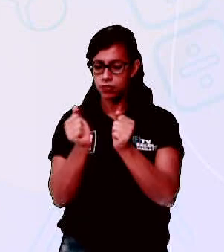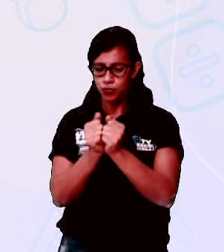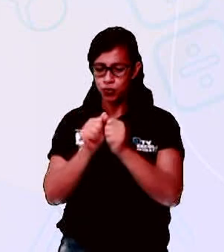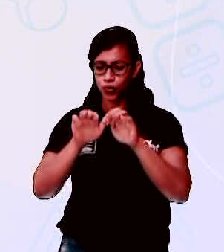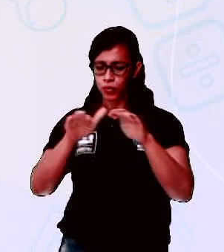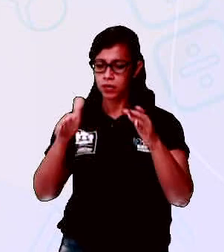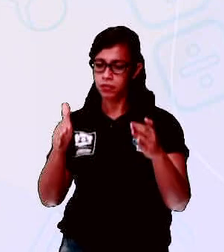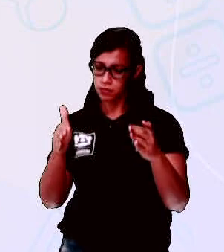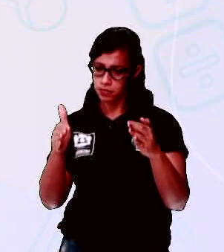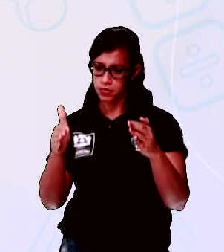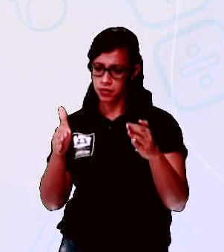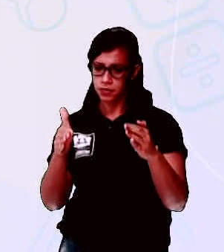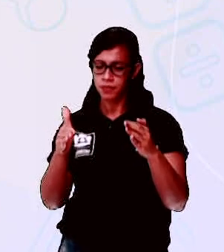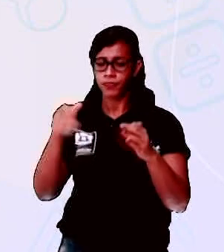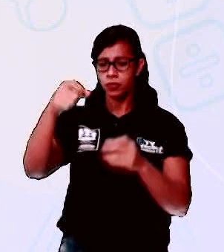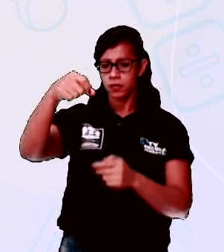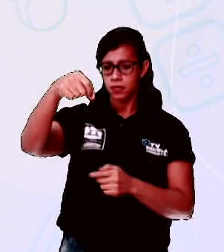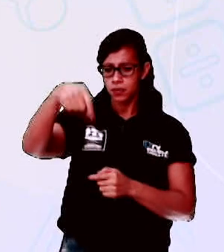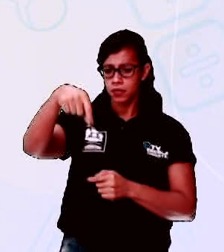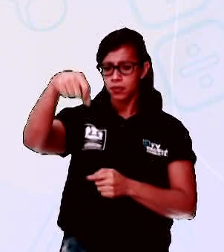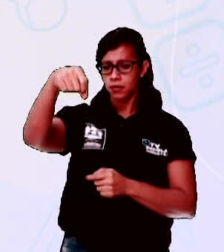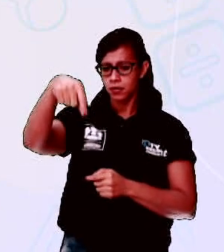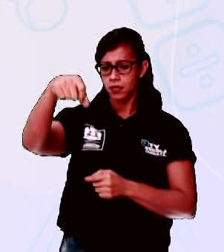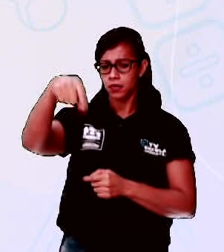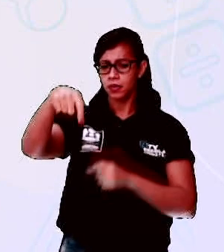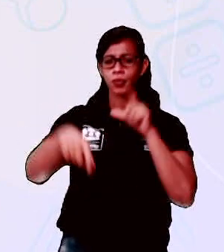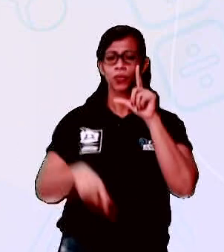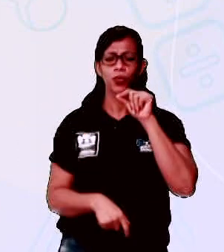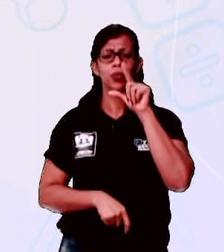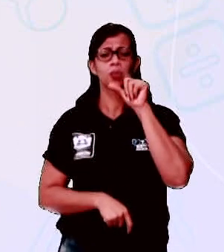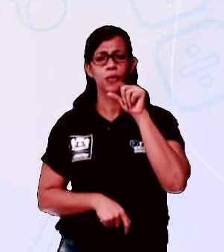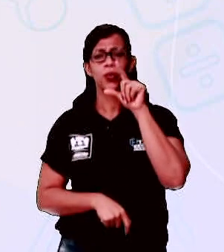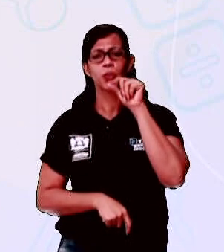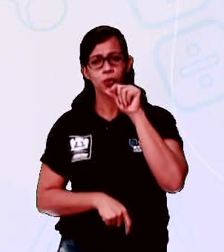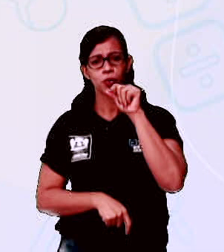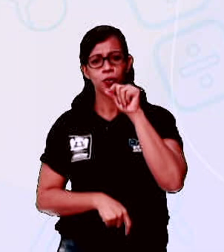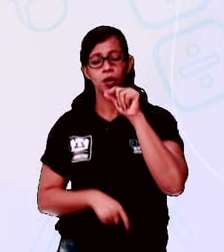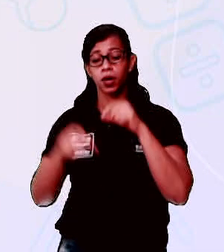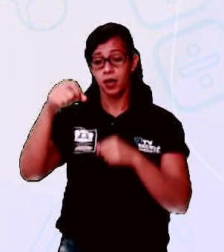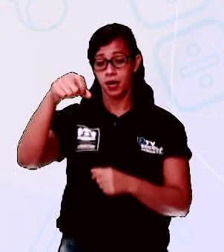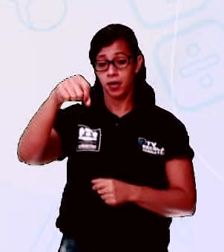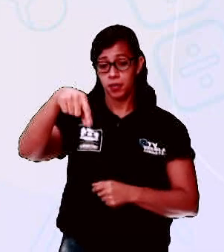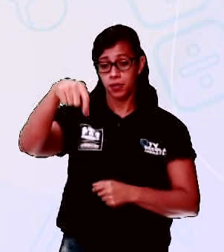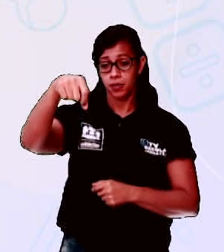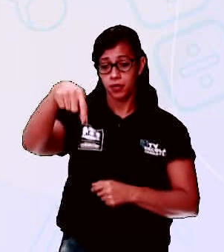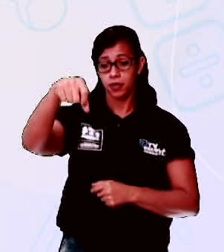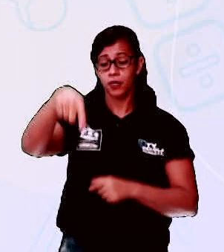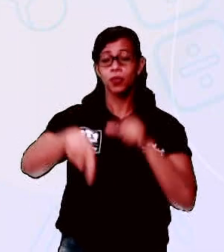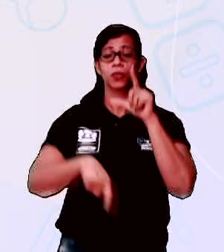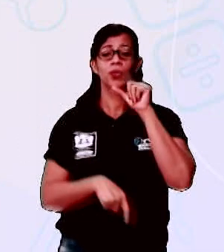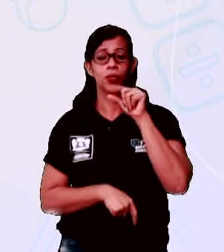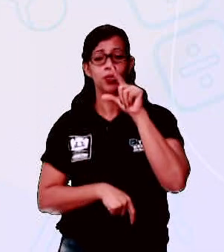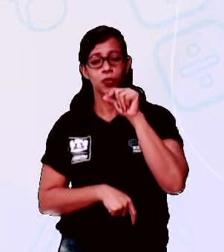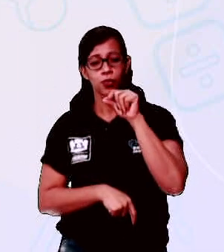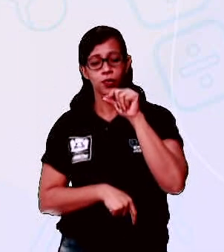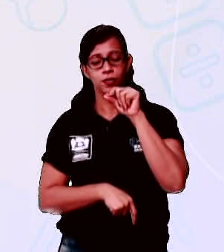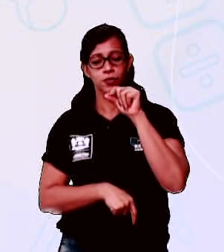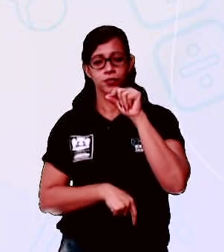Quanto mais a pia pinga, mais o pinto pia. A pia pinga. O pinto pia.